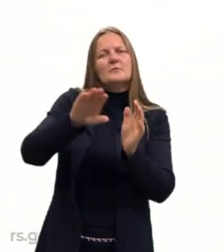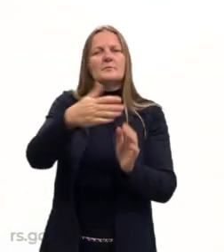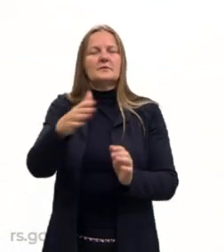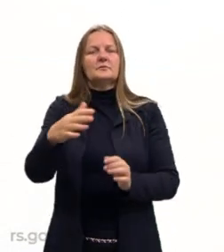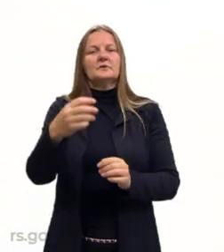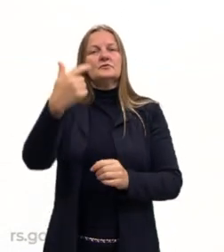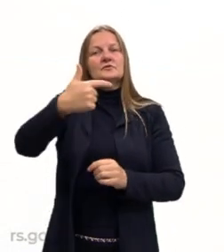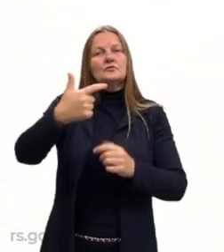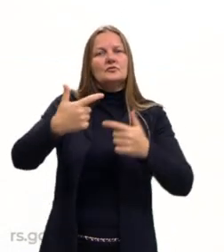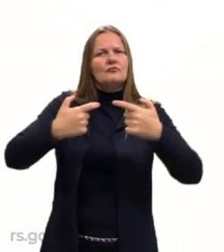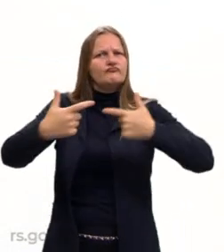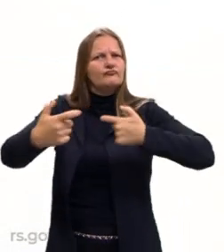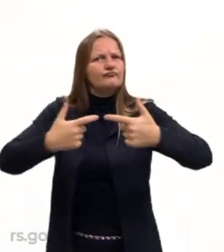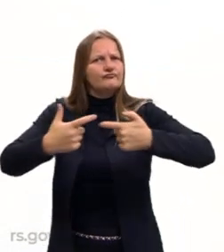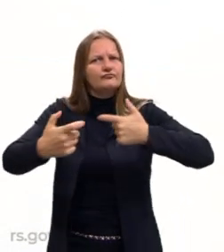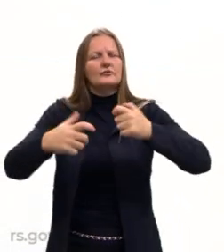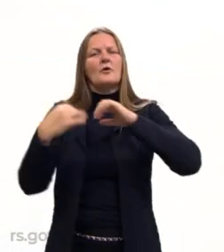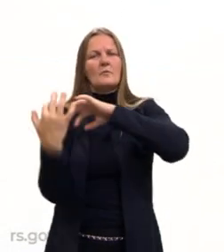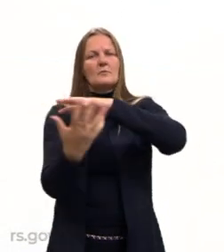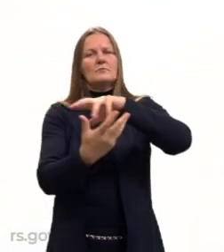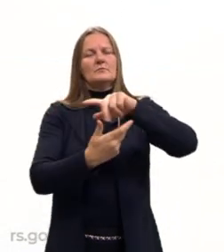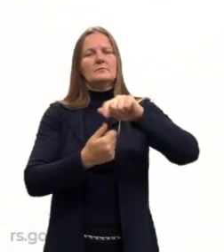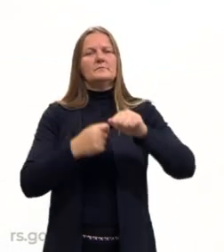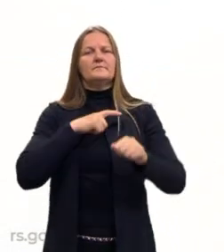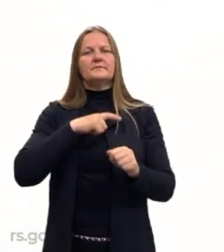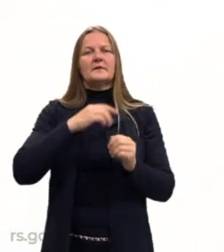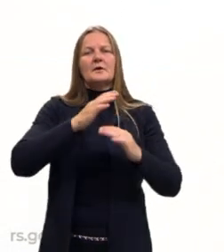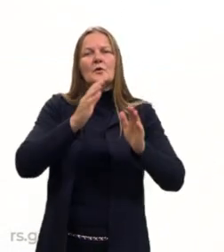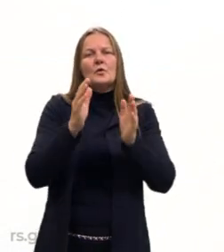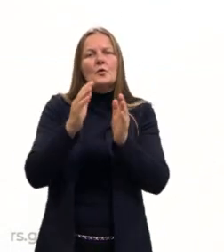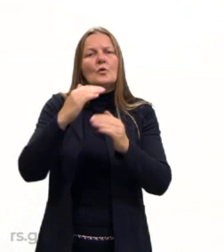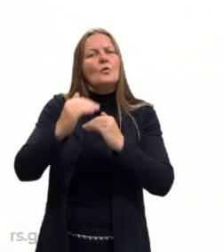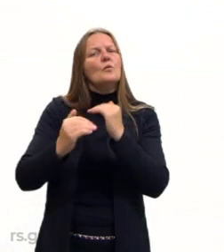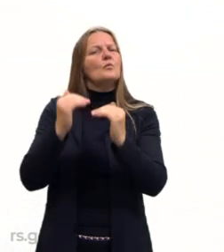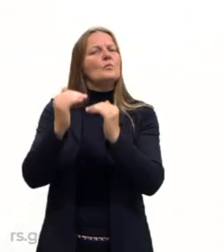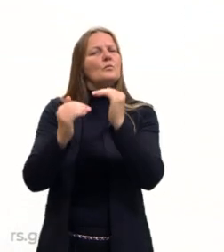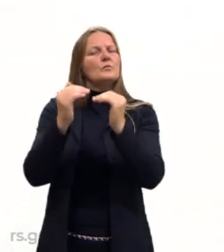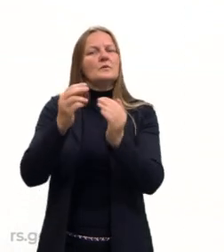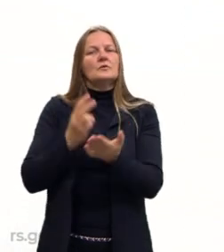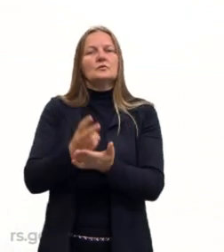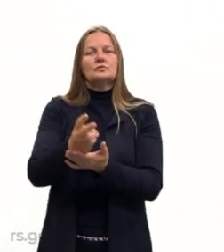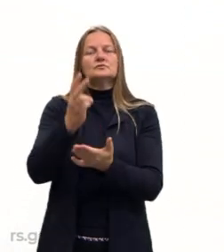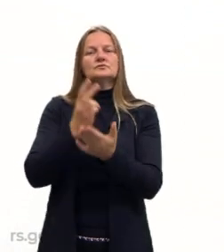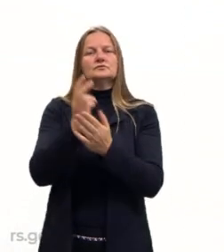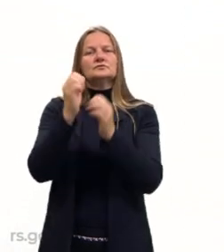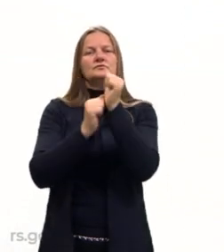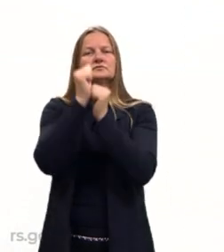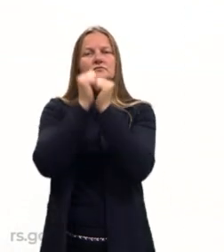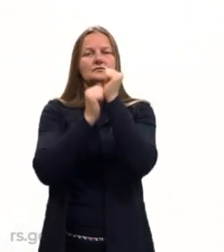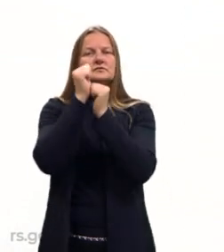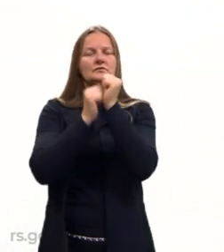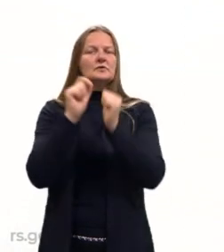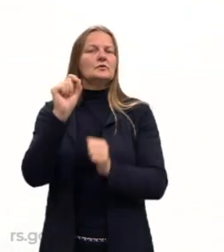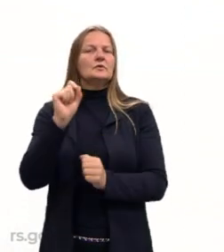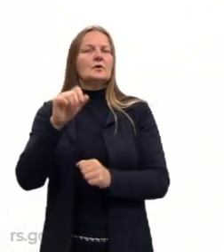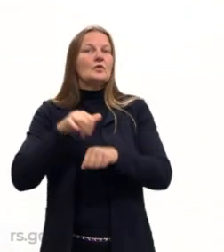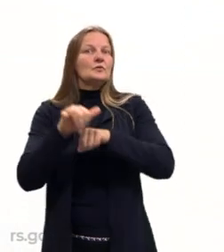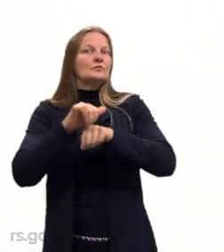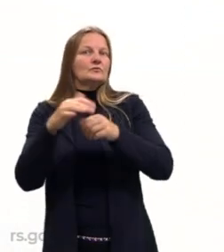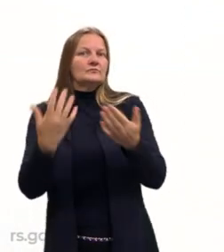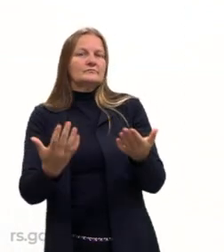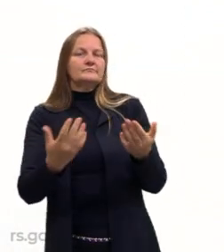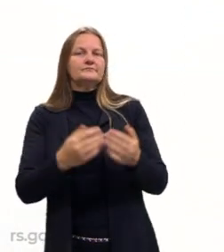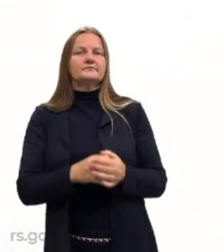da Segunda Guerra Mundial, tá? Então, nós temos o processo dessa continuidade industrial, né? aí, o que que acontece? Agora, nós vamos